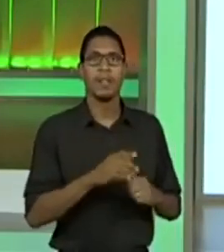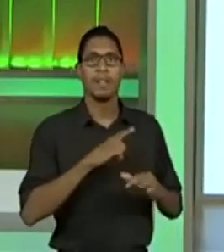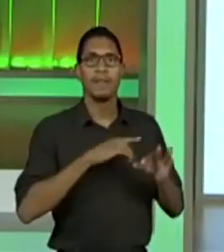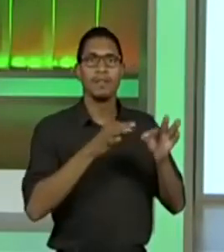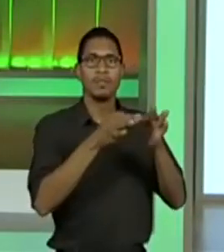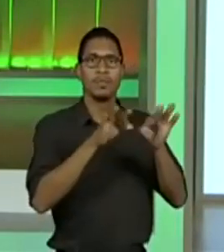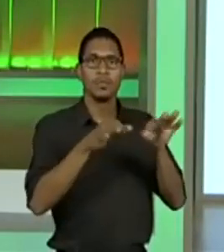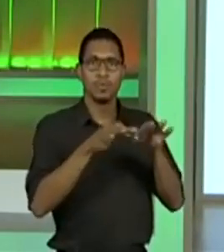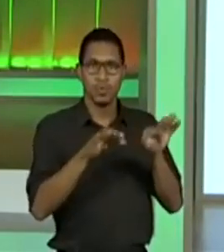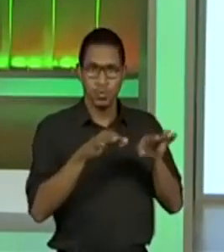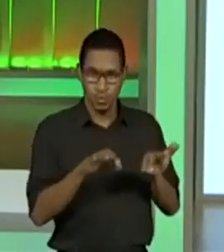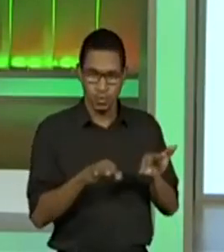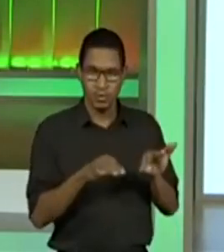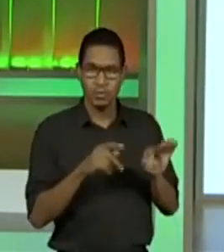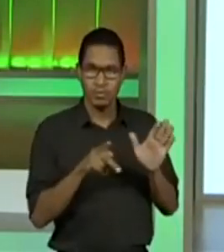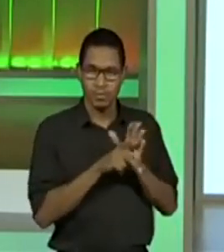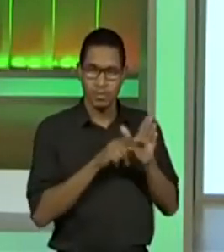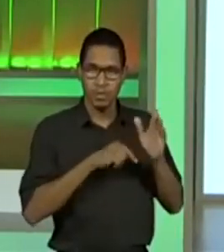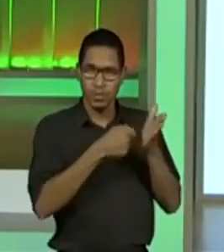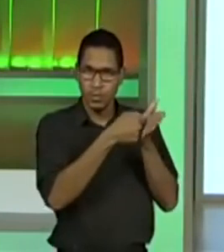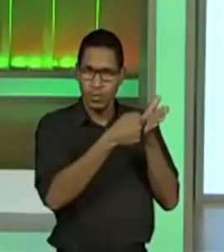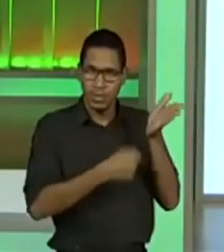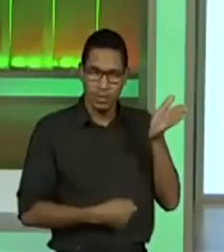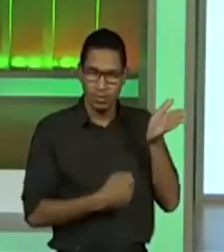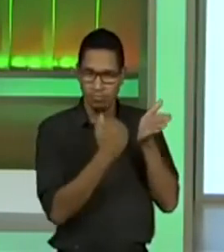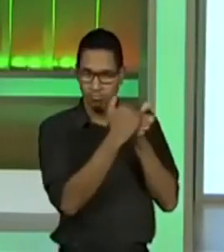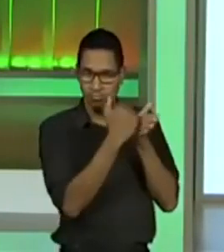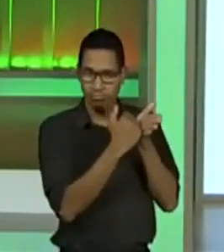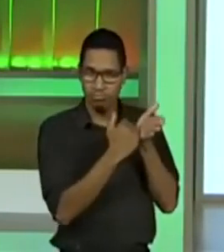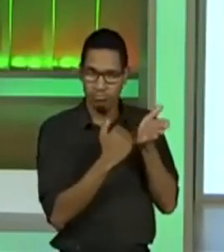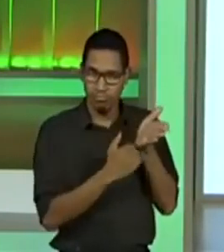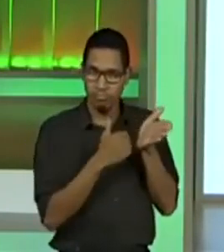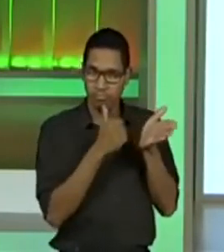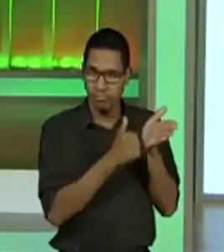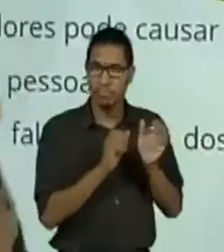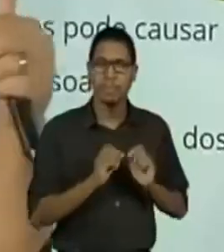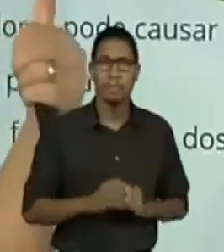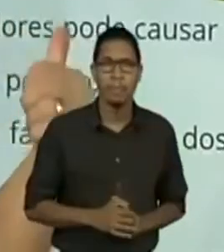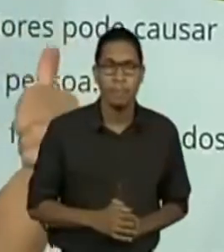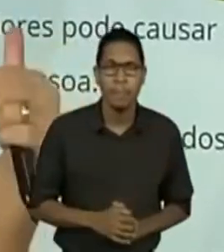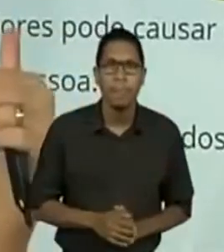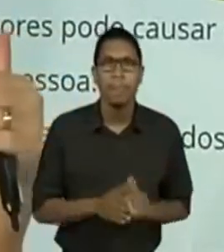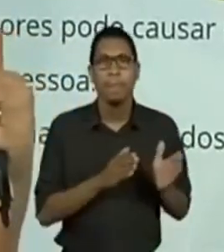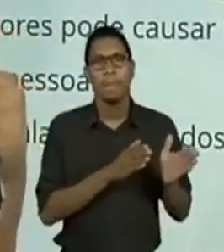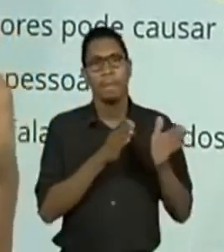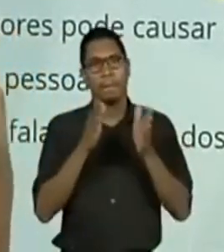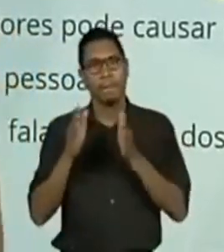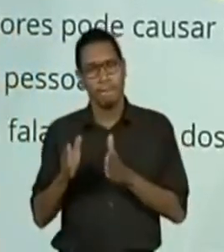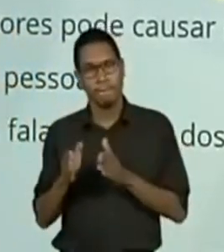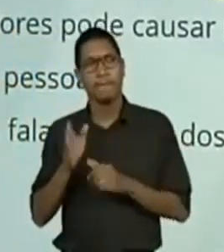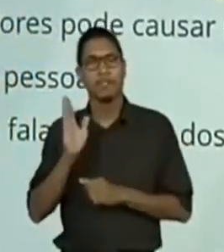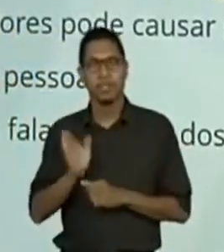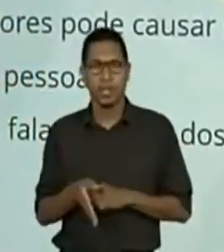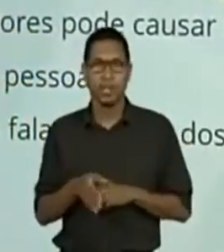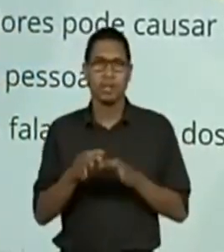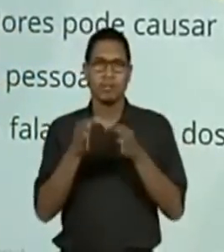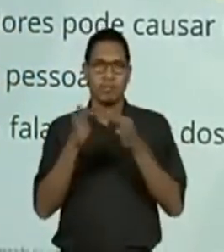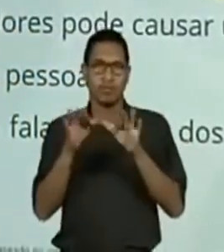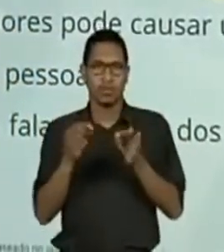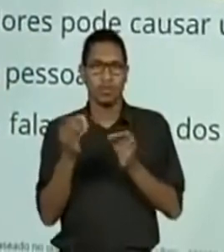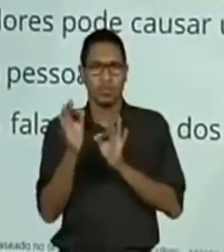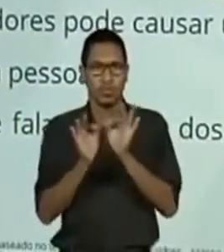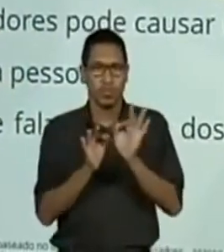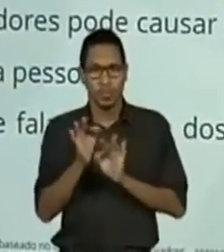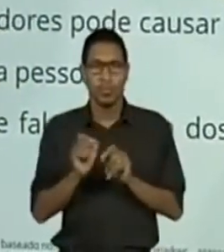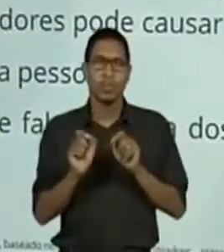composicional, tudo bem? Então, outro ponto, nós reestruturamos também com algumas